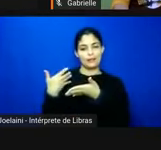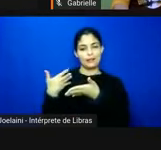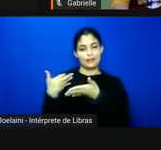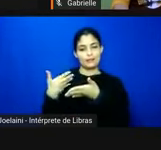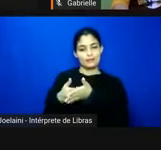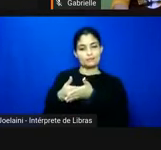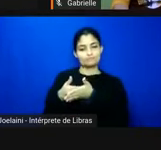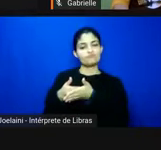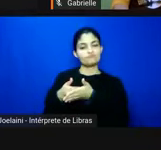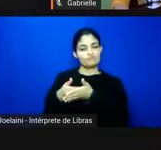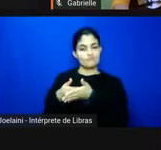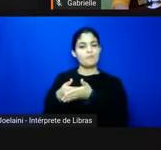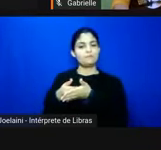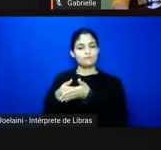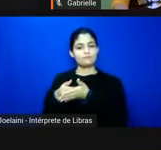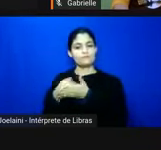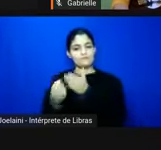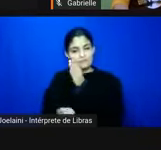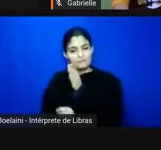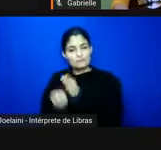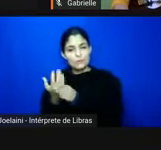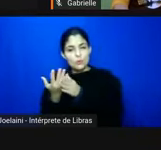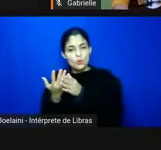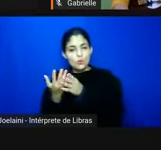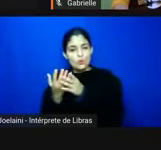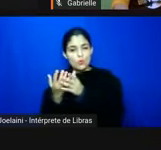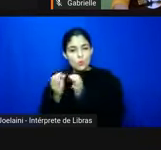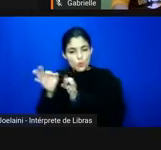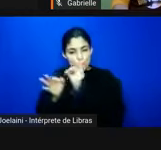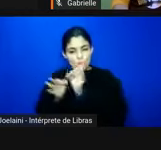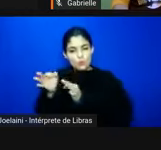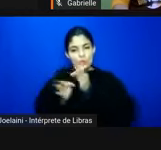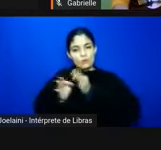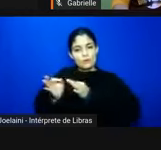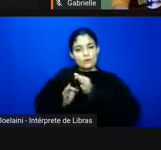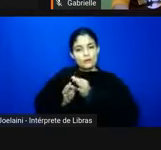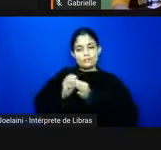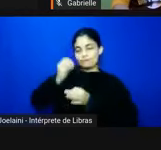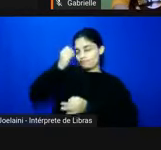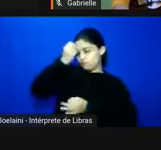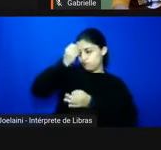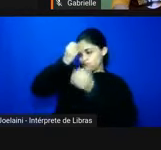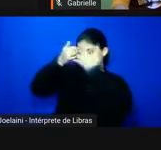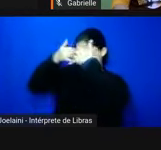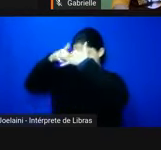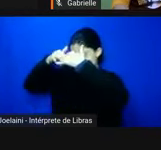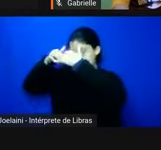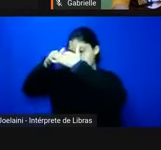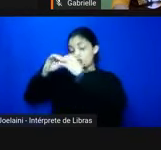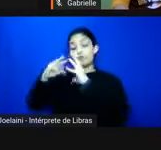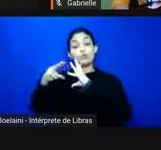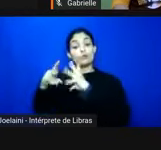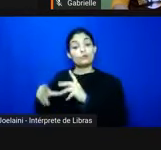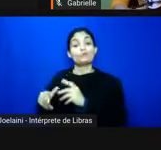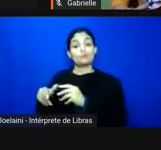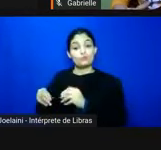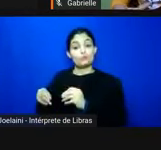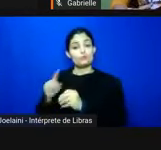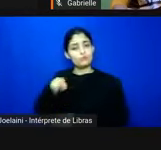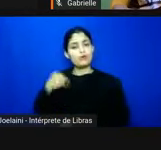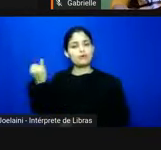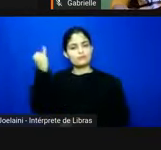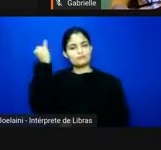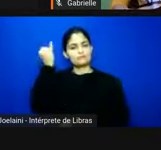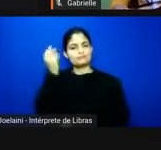sendo elaboradas a partir dessas reflexões e tudo isso é importante